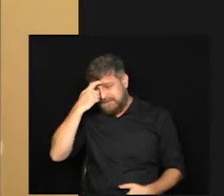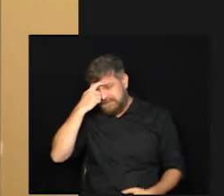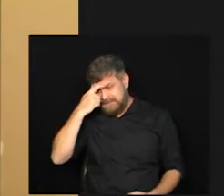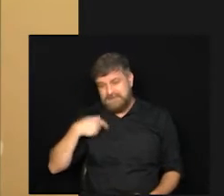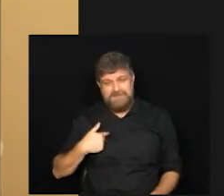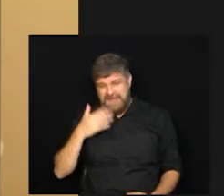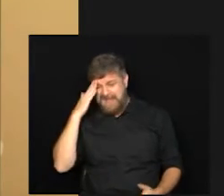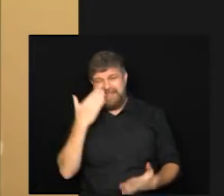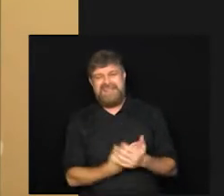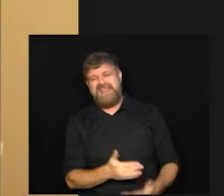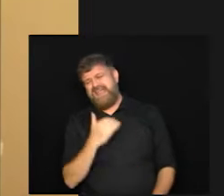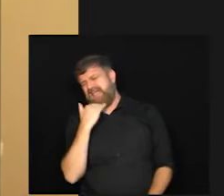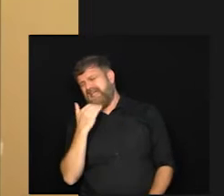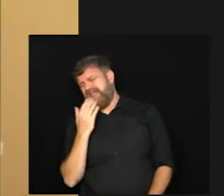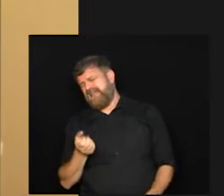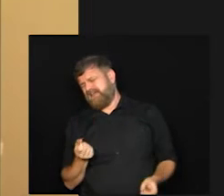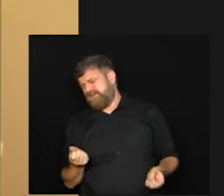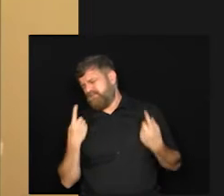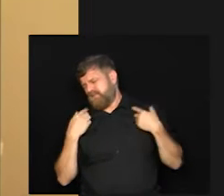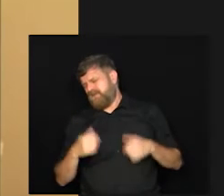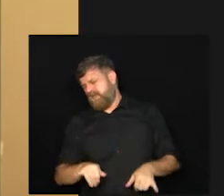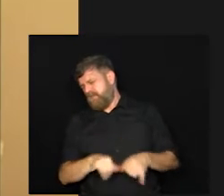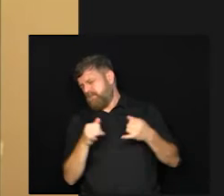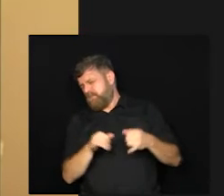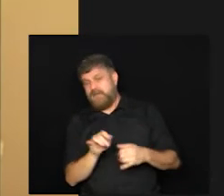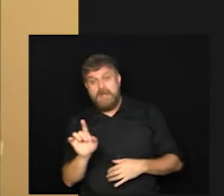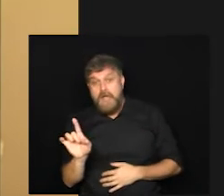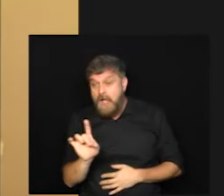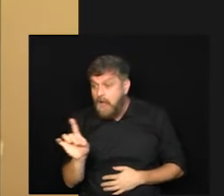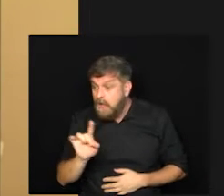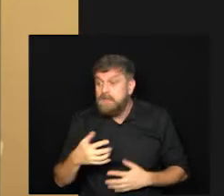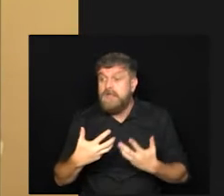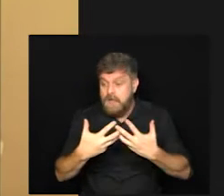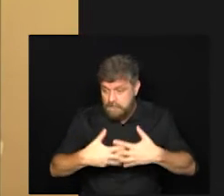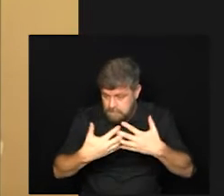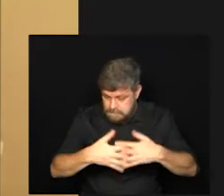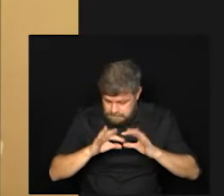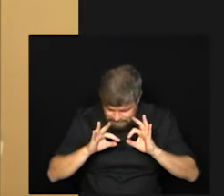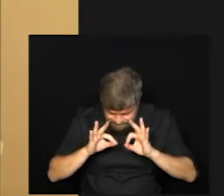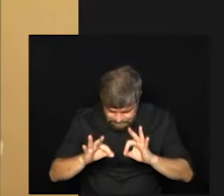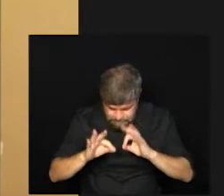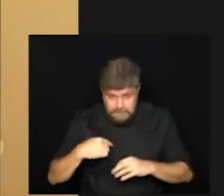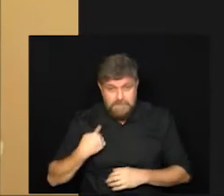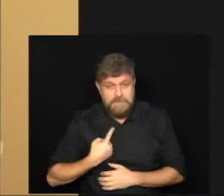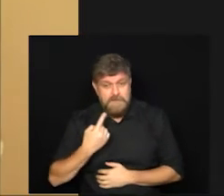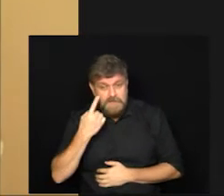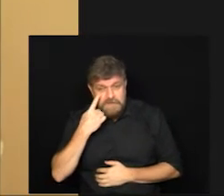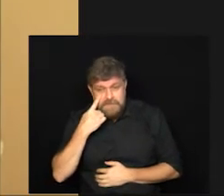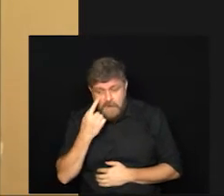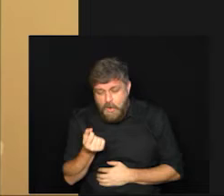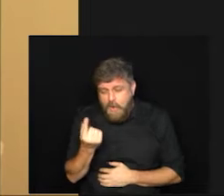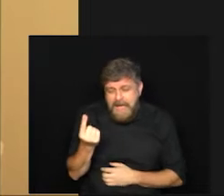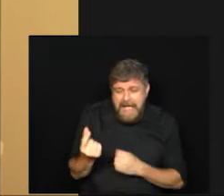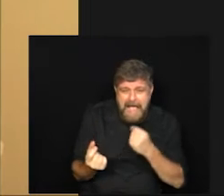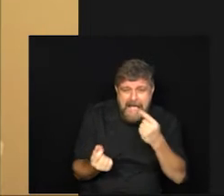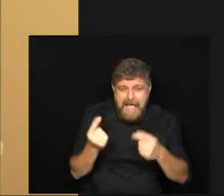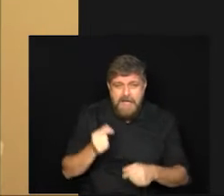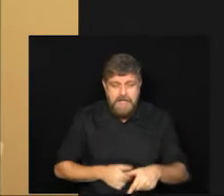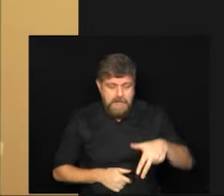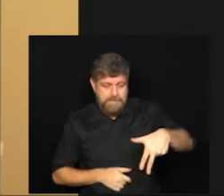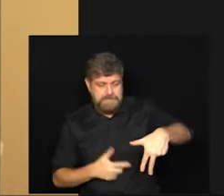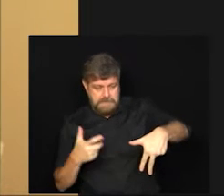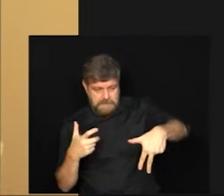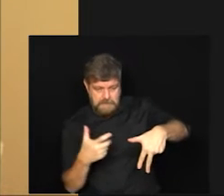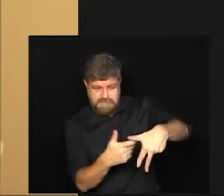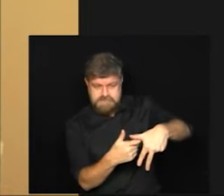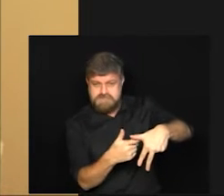desacreditar que as vacinas não estão funcionando que elas estão funcionando a gente vê que é muito raro alguém que tomou a